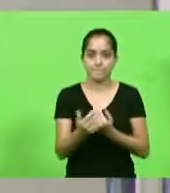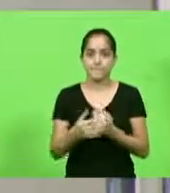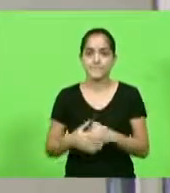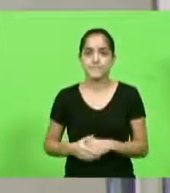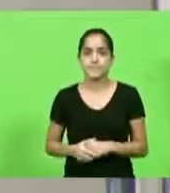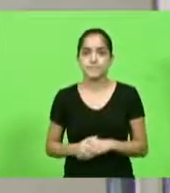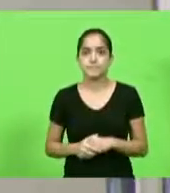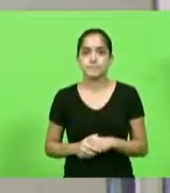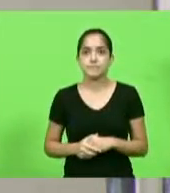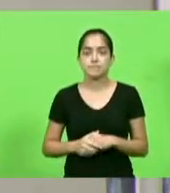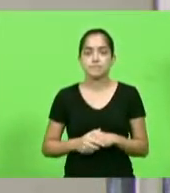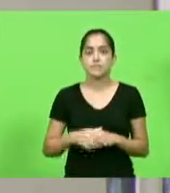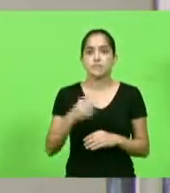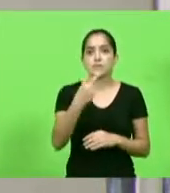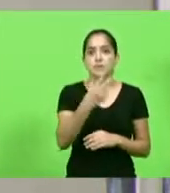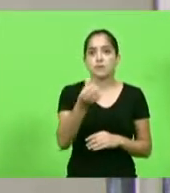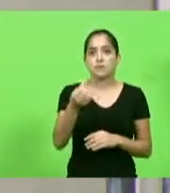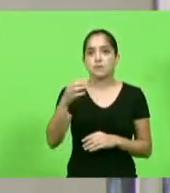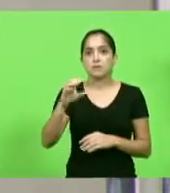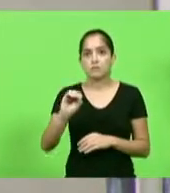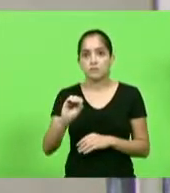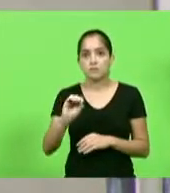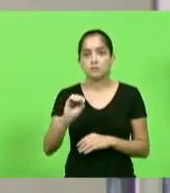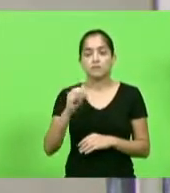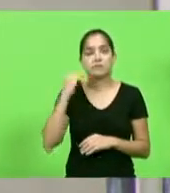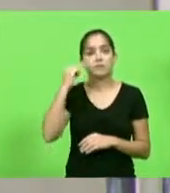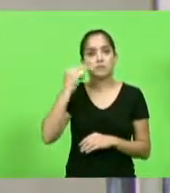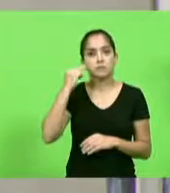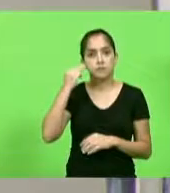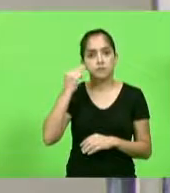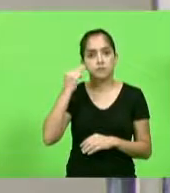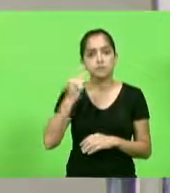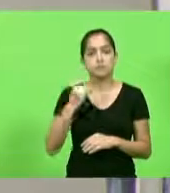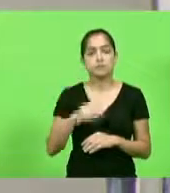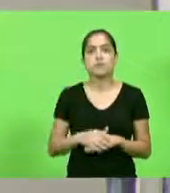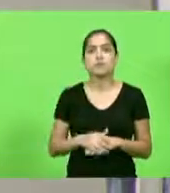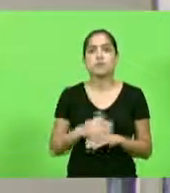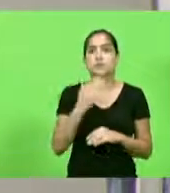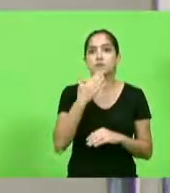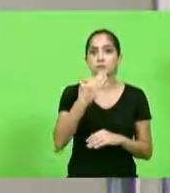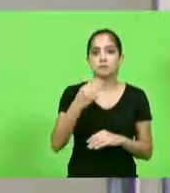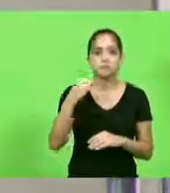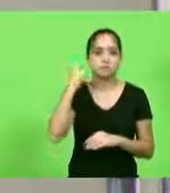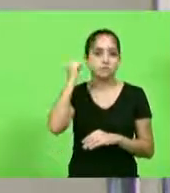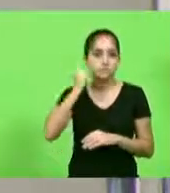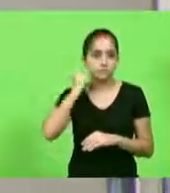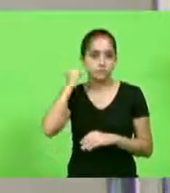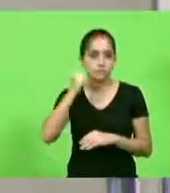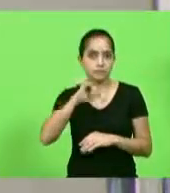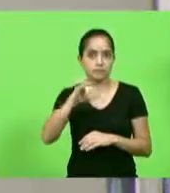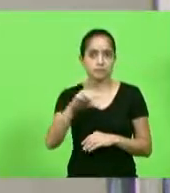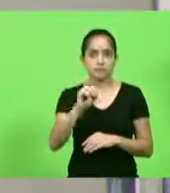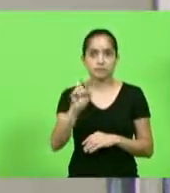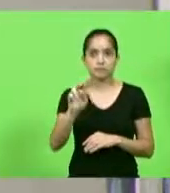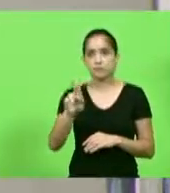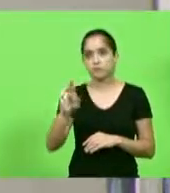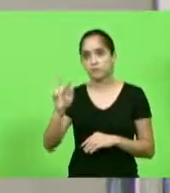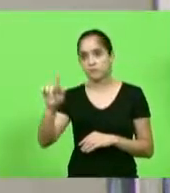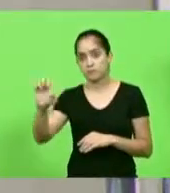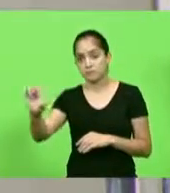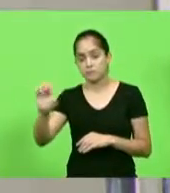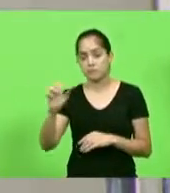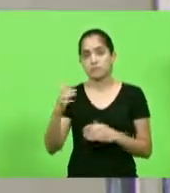por unanimidade. Moção 260, autoria, deputado Marcio Machado, apelando ao senador Joaquim Melo e aos integrantes do Fórum Parlamentar Catarinense,